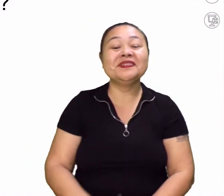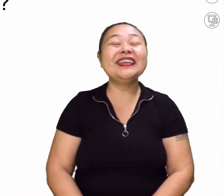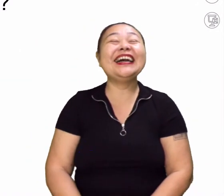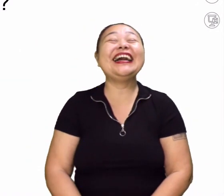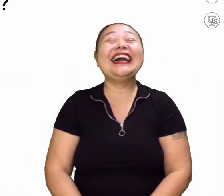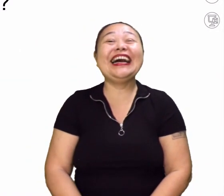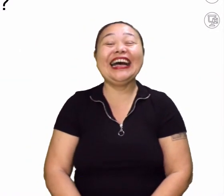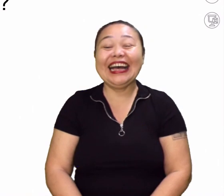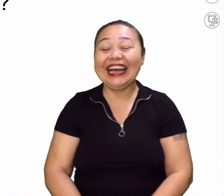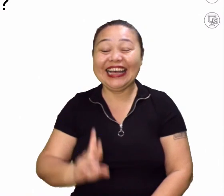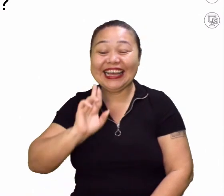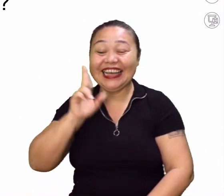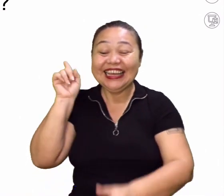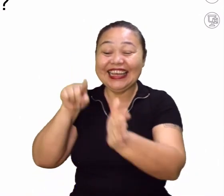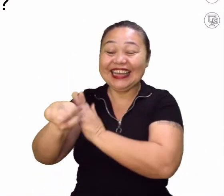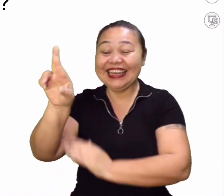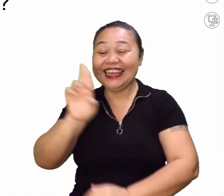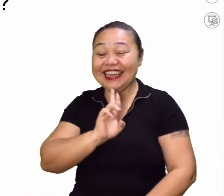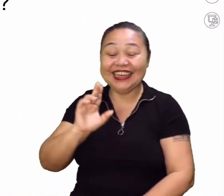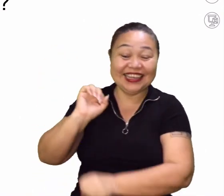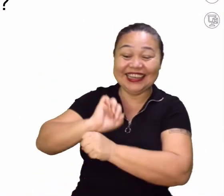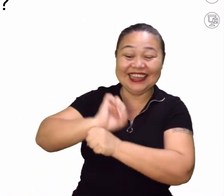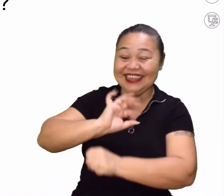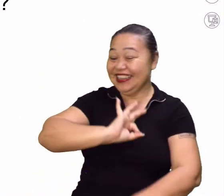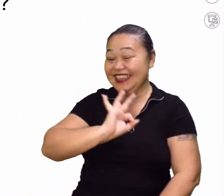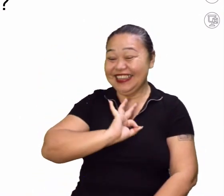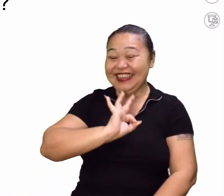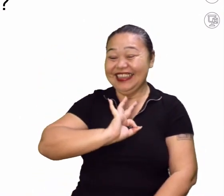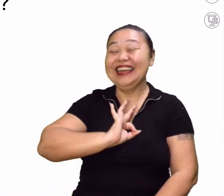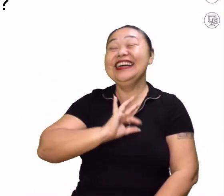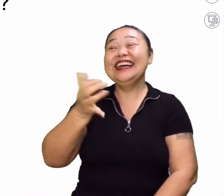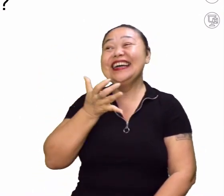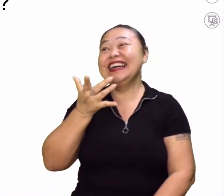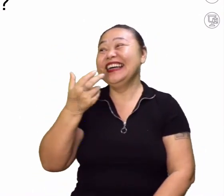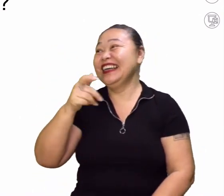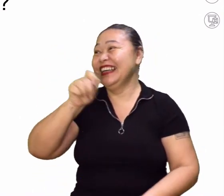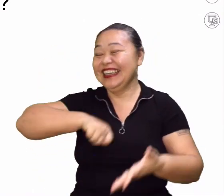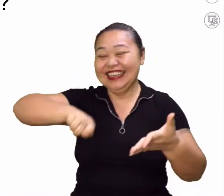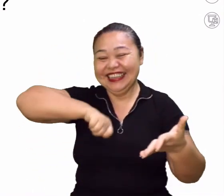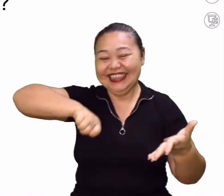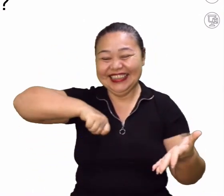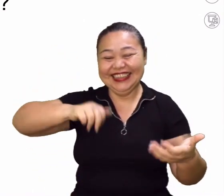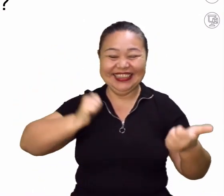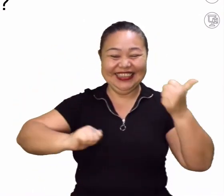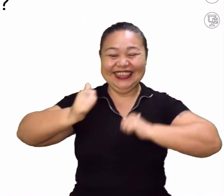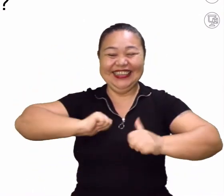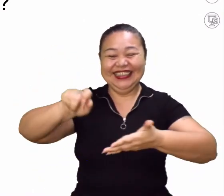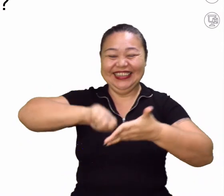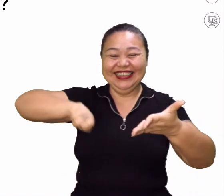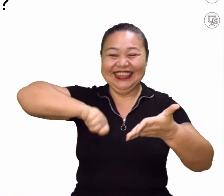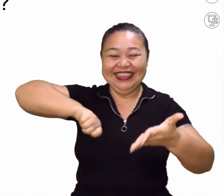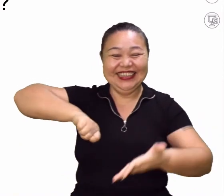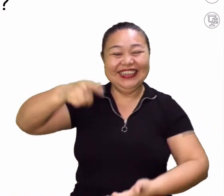nem ouviu minha resposta, mano. É porque eu já quero fazer a correção. Estou ansioso para corrigir porque esse aluno aí ficou